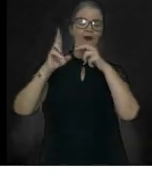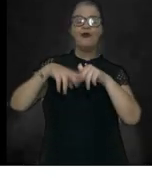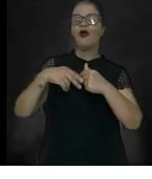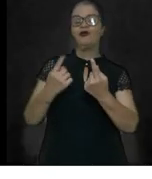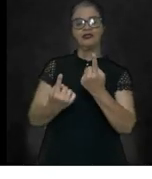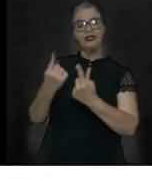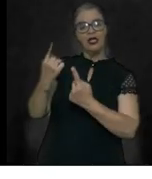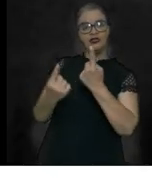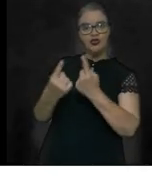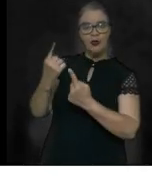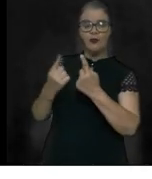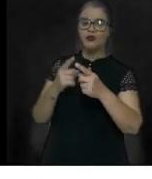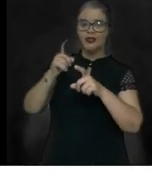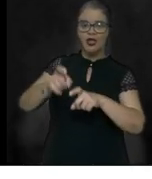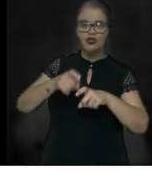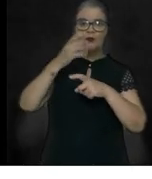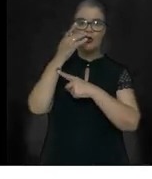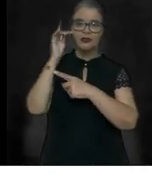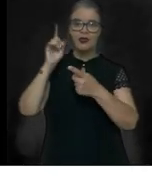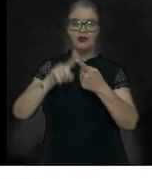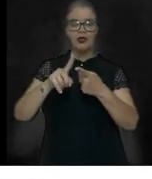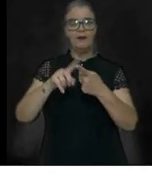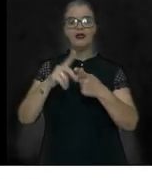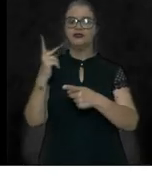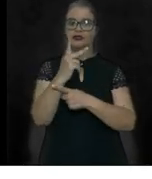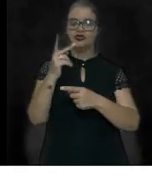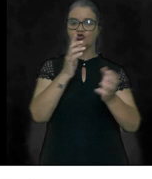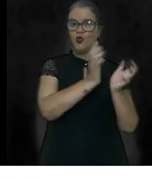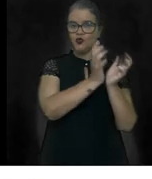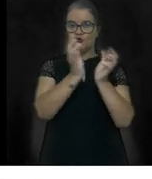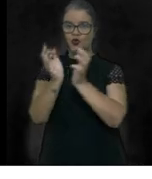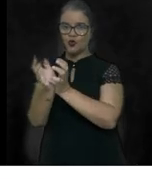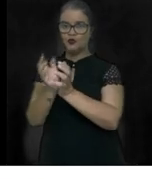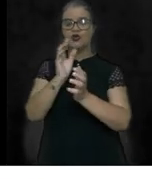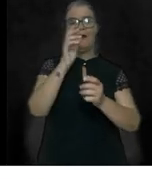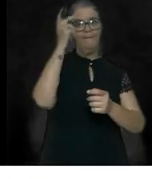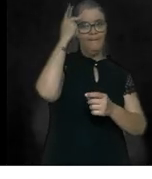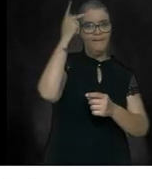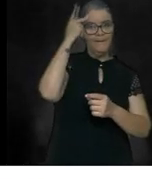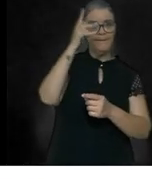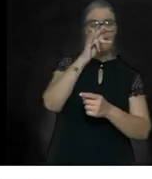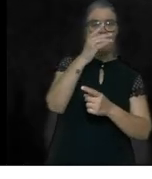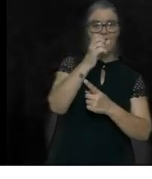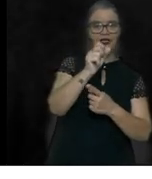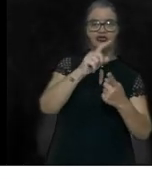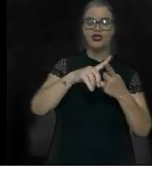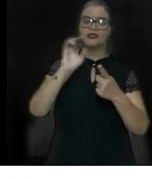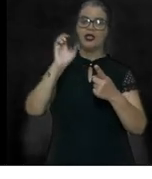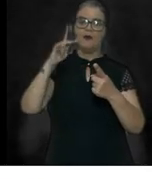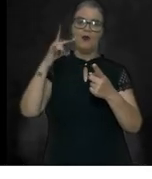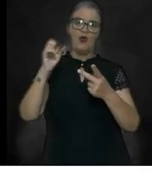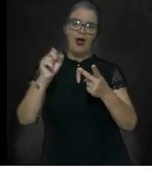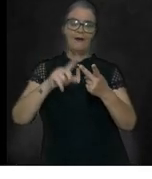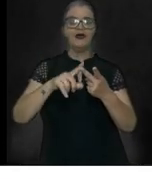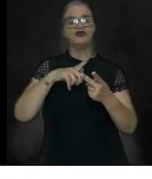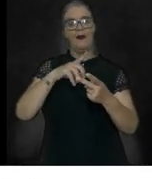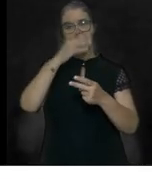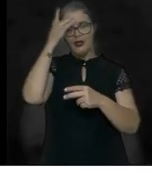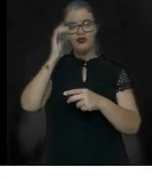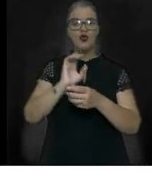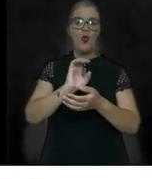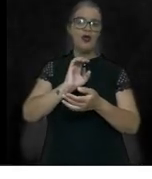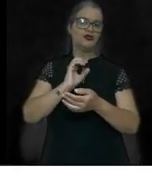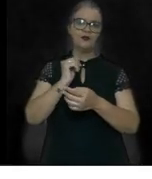exploração do ouro entre esses dois grupos, paulistas e emboabas, quer dizer, estrangeiros e